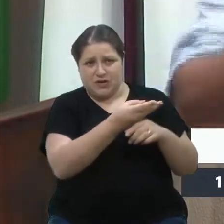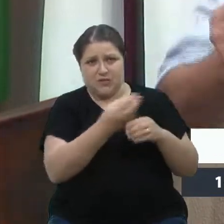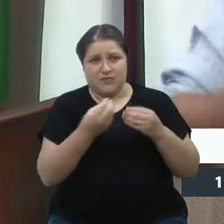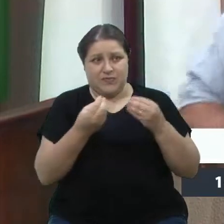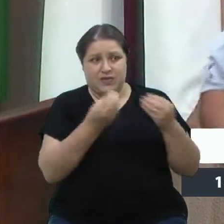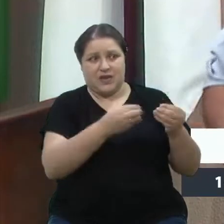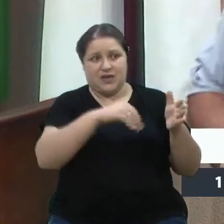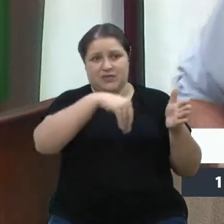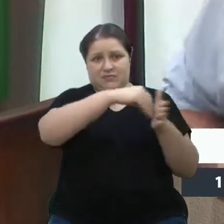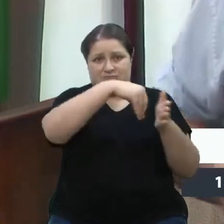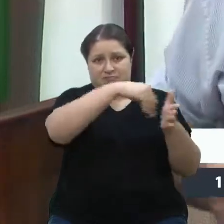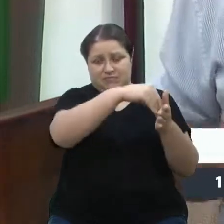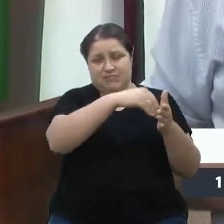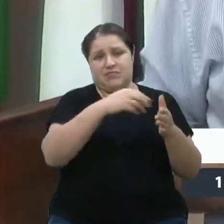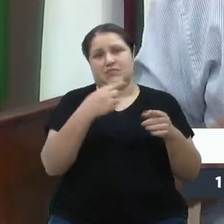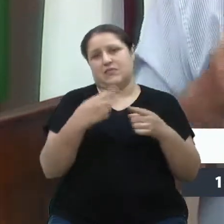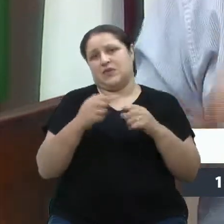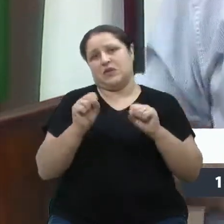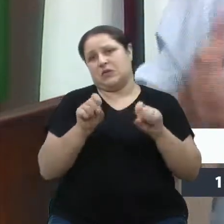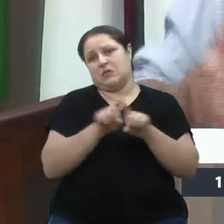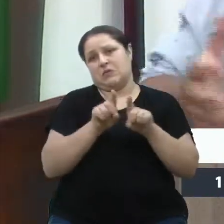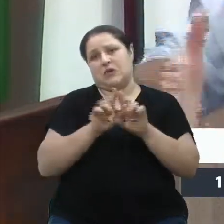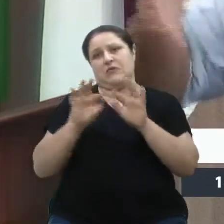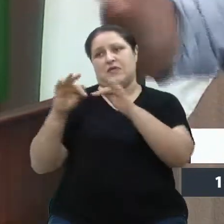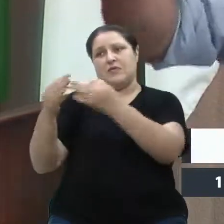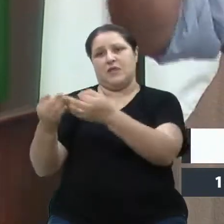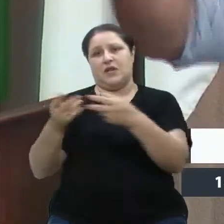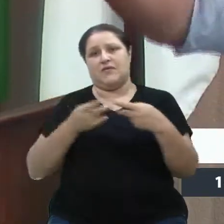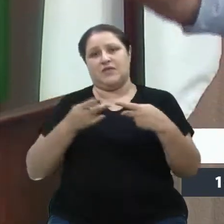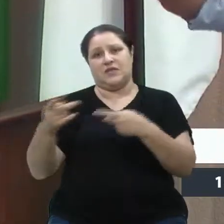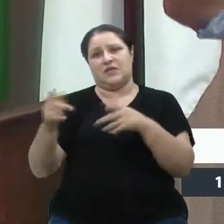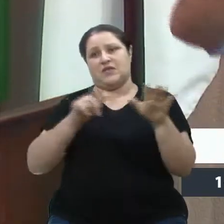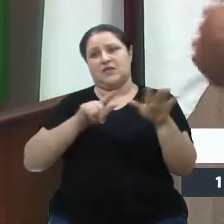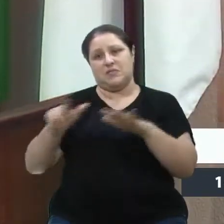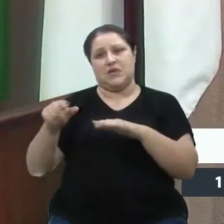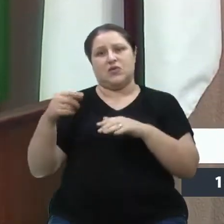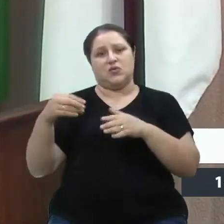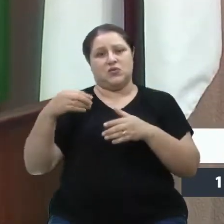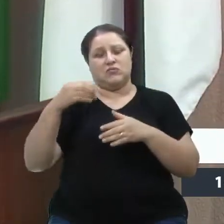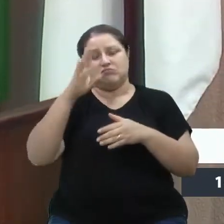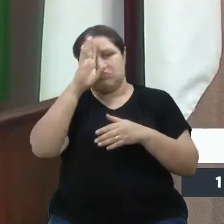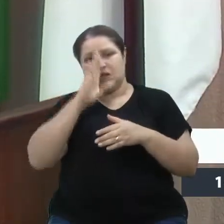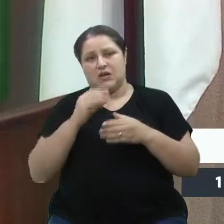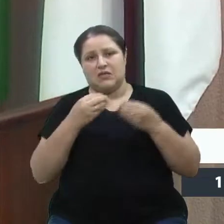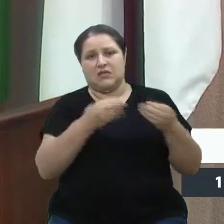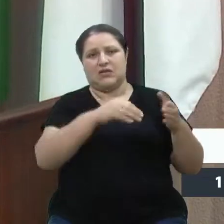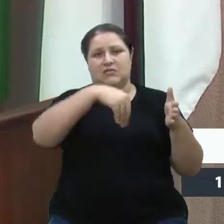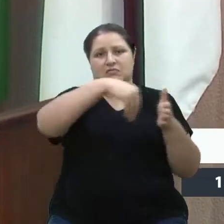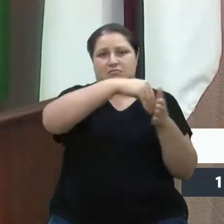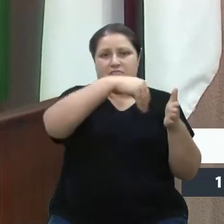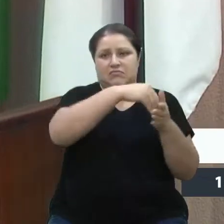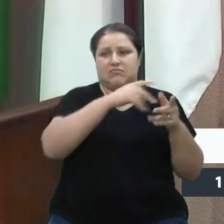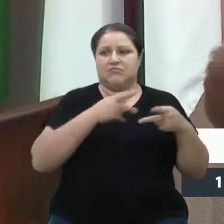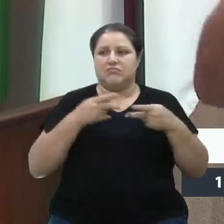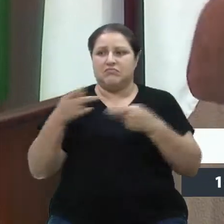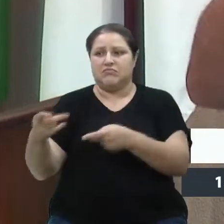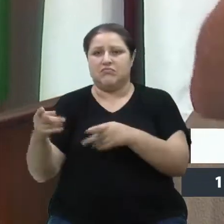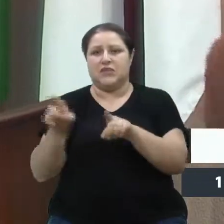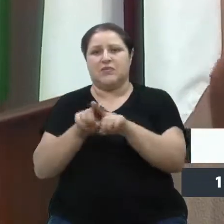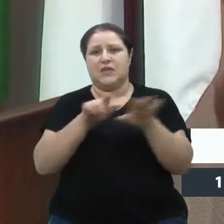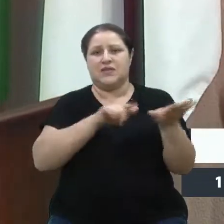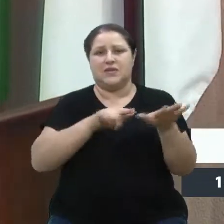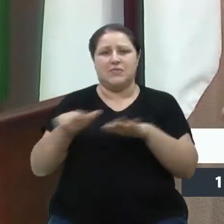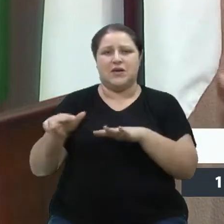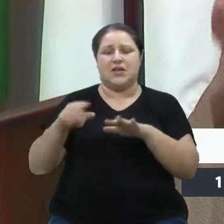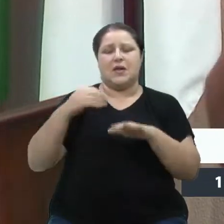Semana do médico. Quantas pessoas não conseguem levar o filho no médico e não tem passagem para pagar? Então, eu vou votar